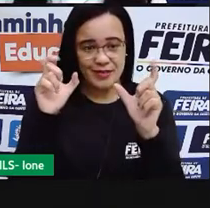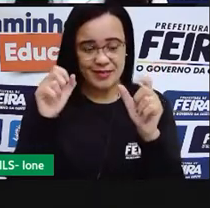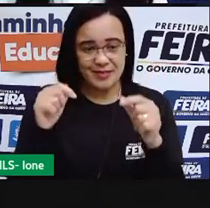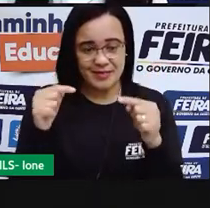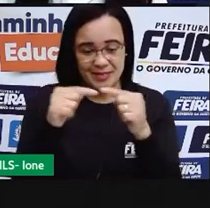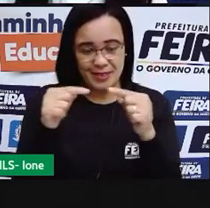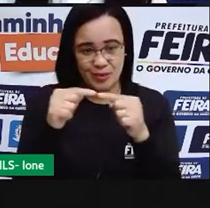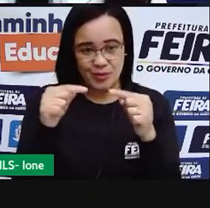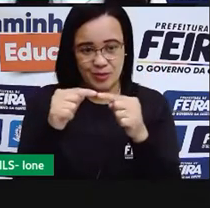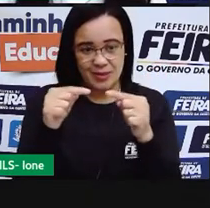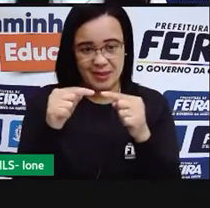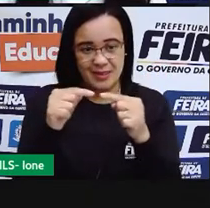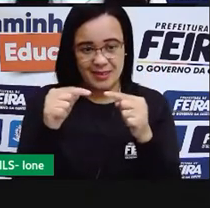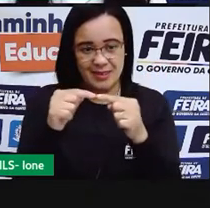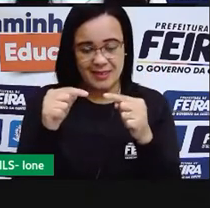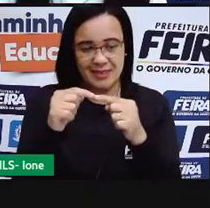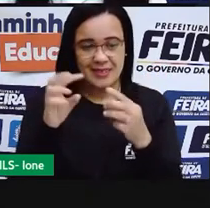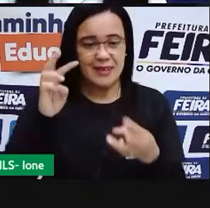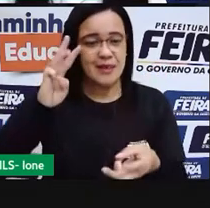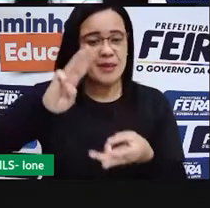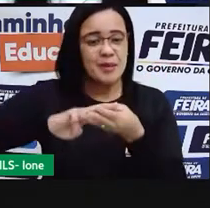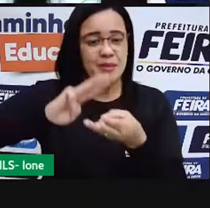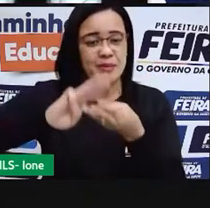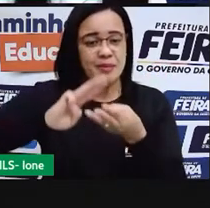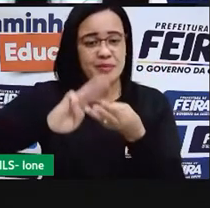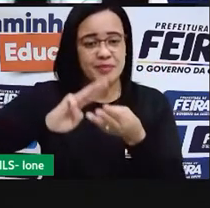Nela, a gente observa